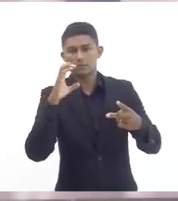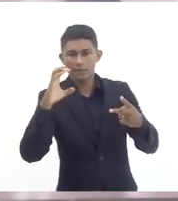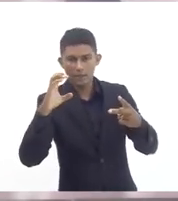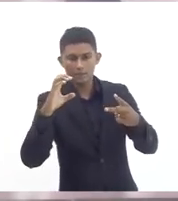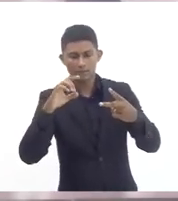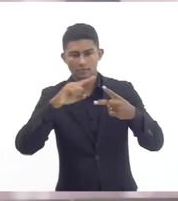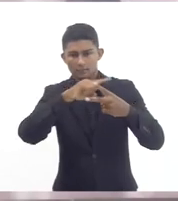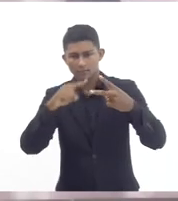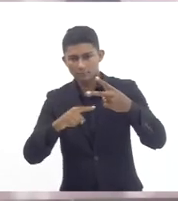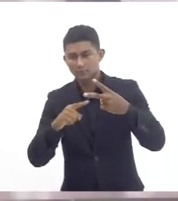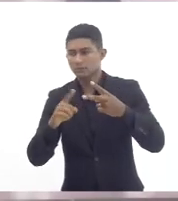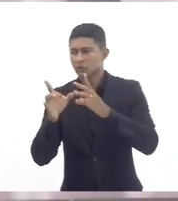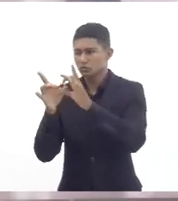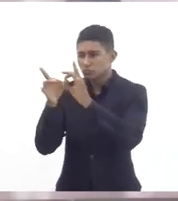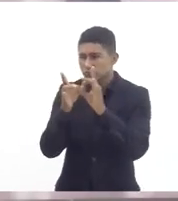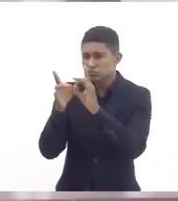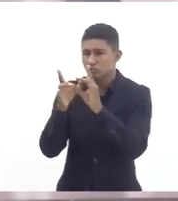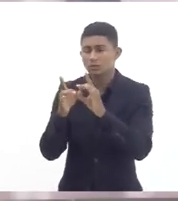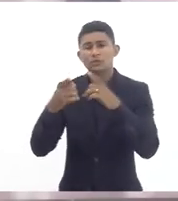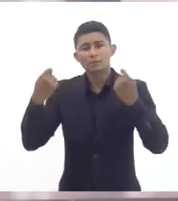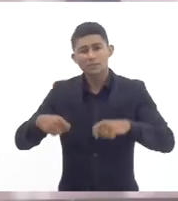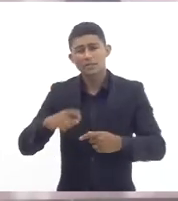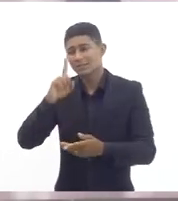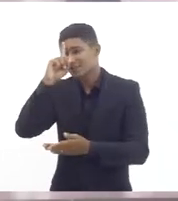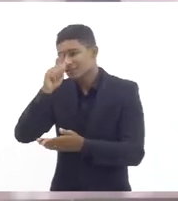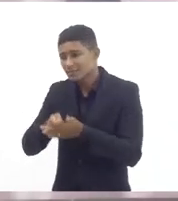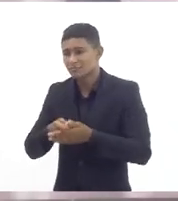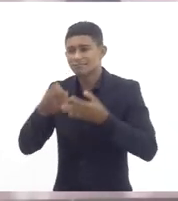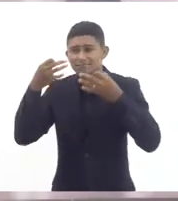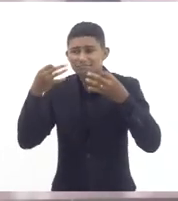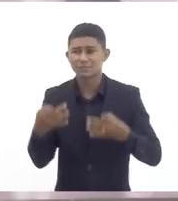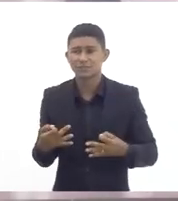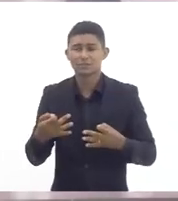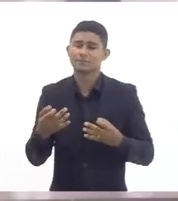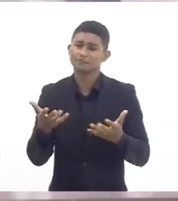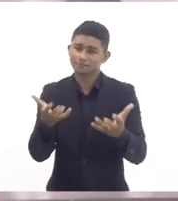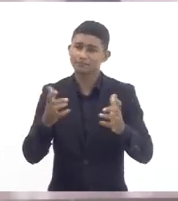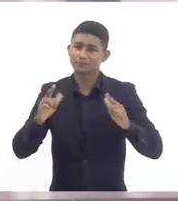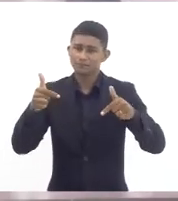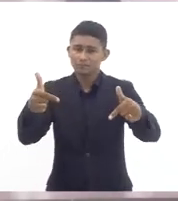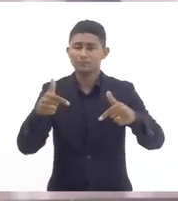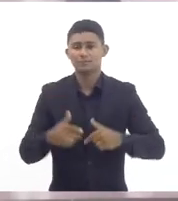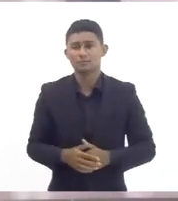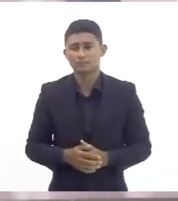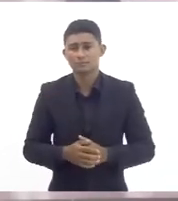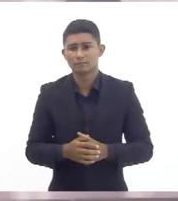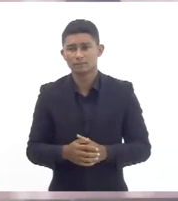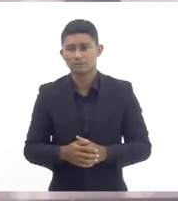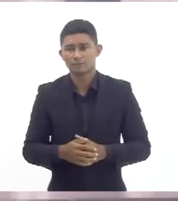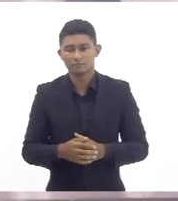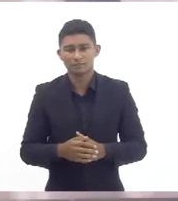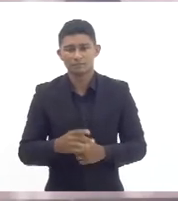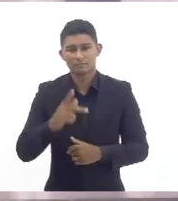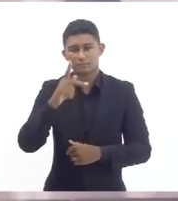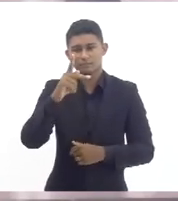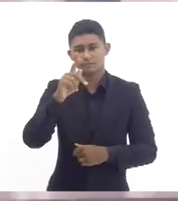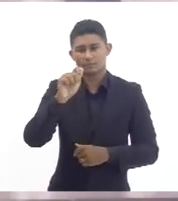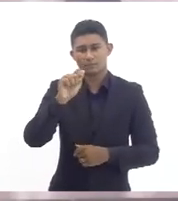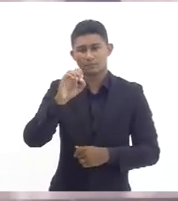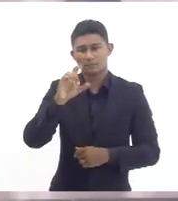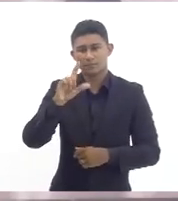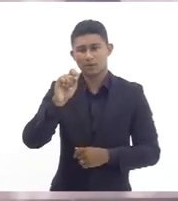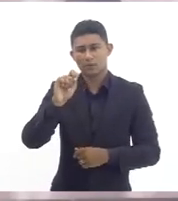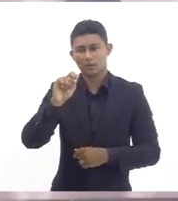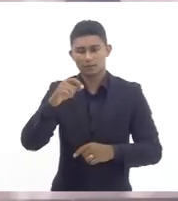em termos de governo em termos de legalidade a doutora Paola trouxe mais um elemento eu